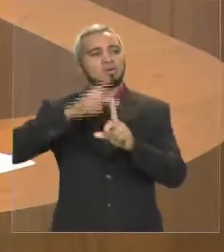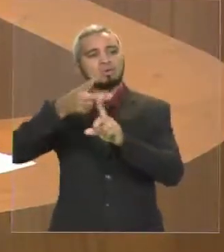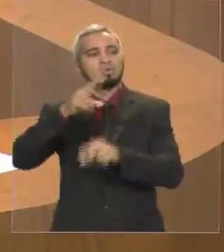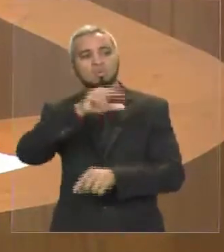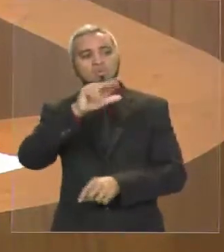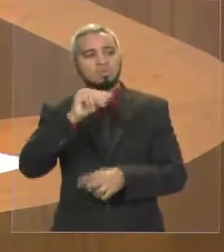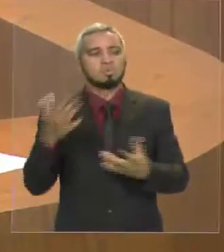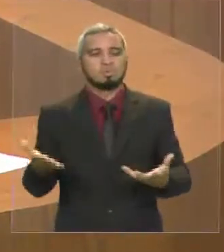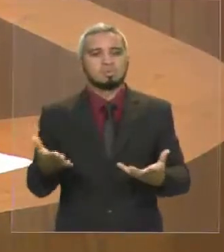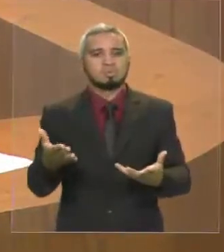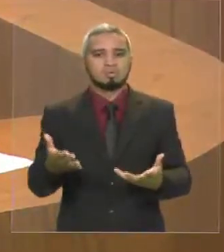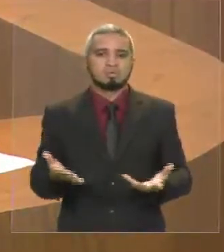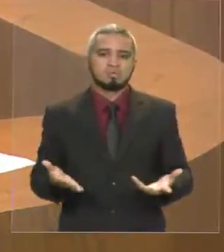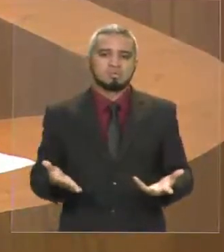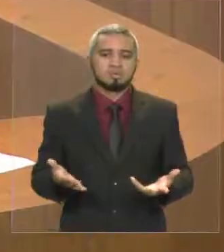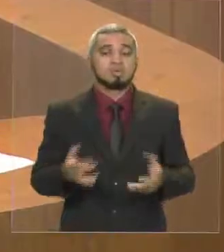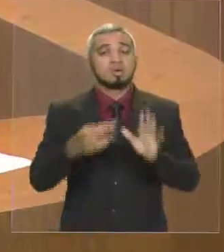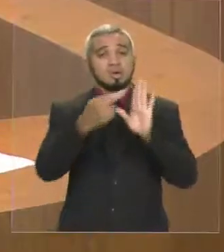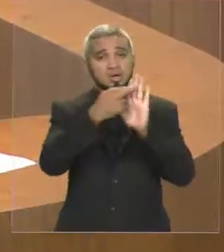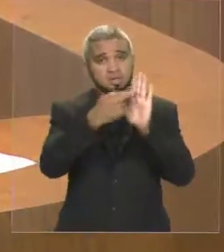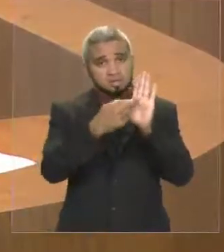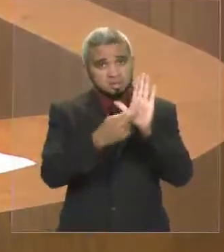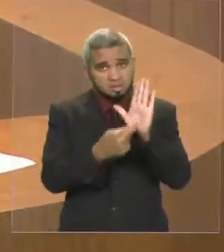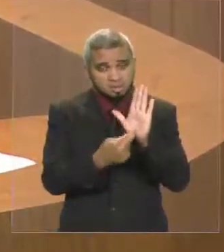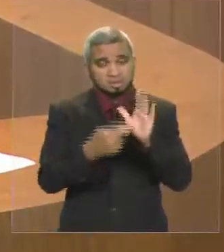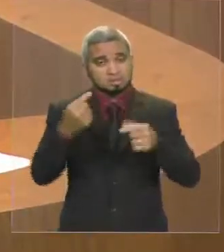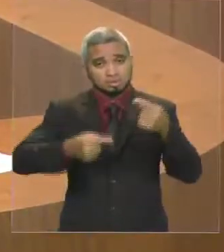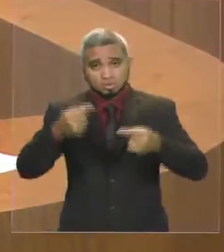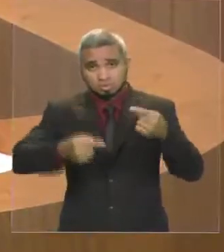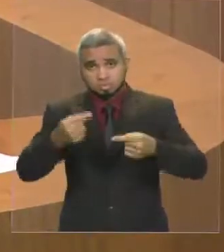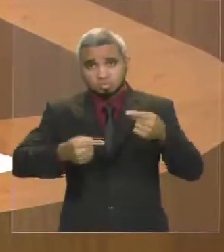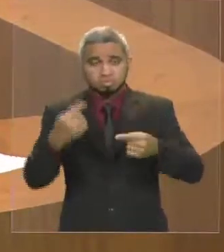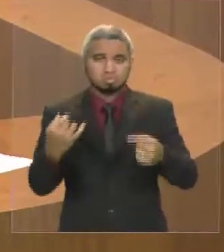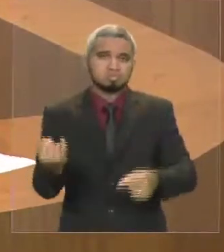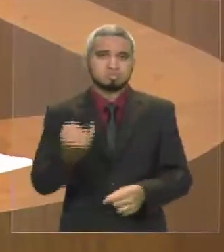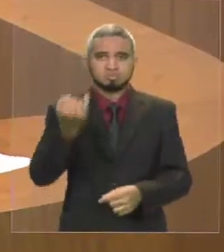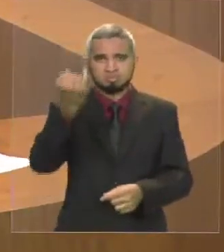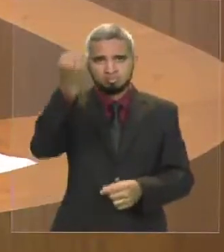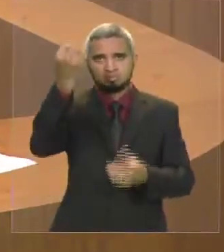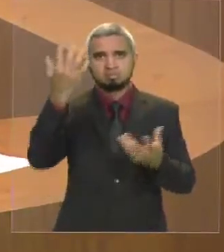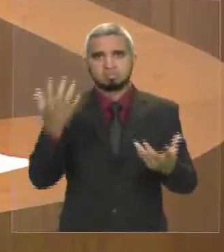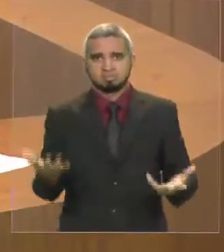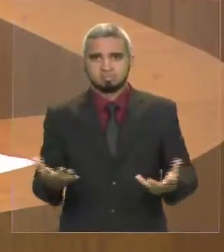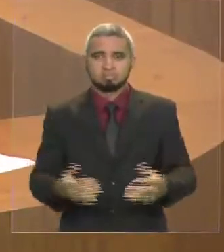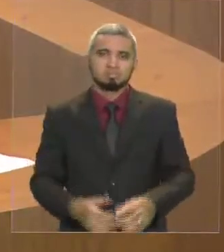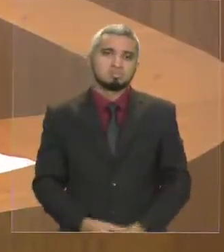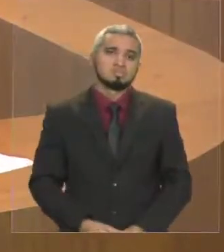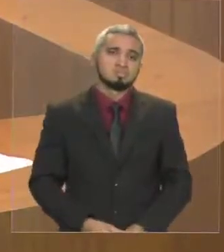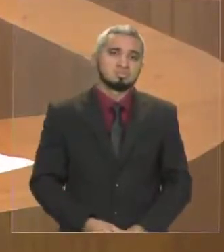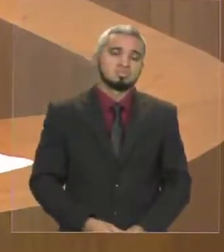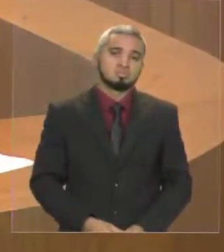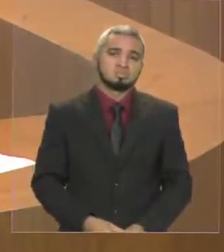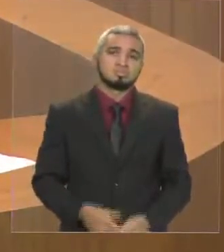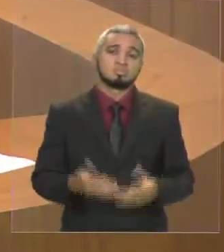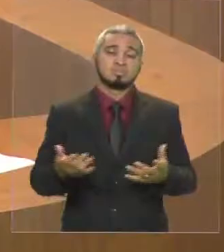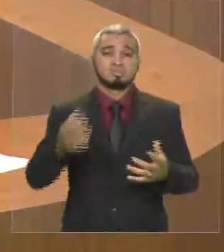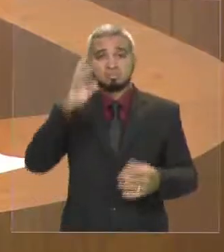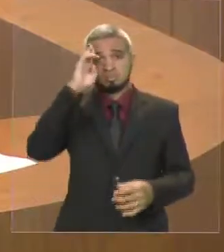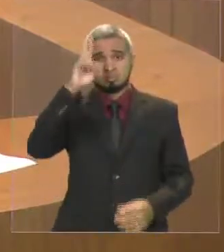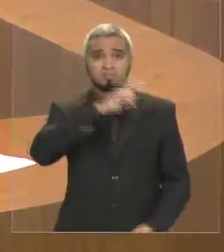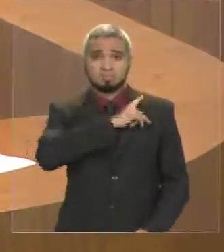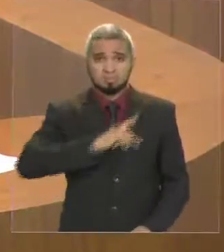conseguem a promoção. E essas regras, justamente, essa discussão com as entidades representativas é fundamental. Por isso, senhor presidente, que nós,